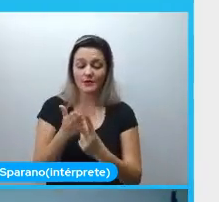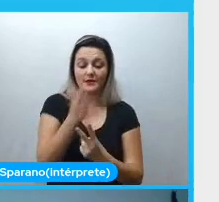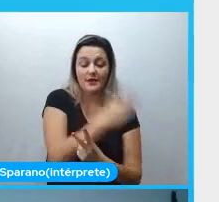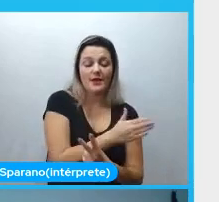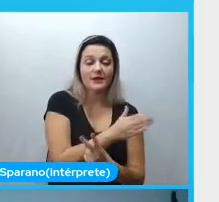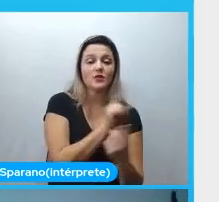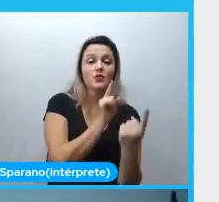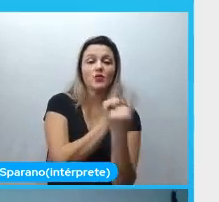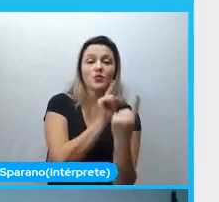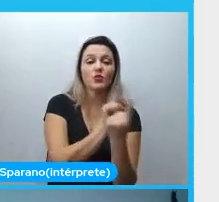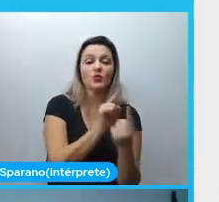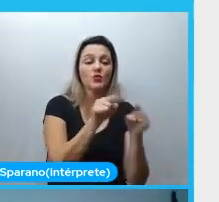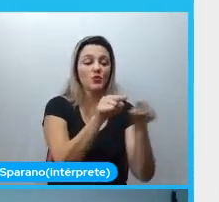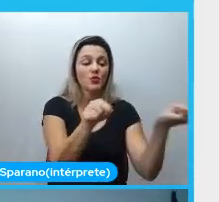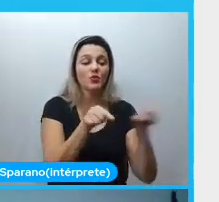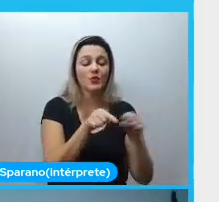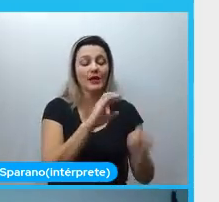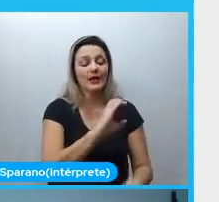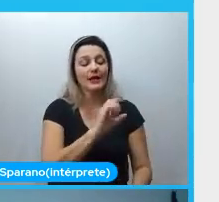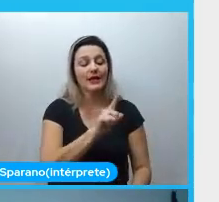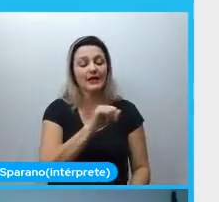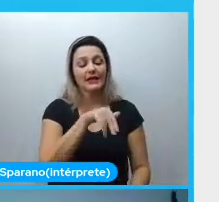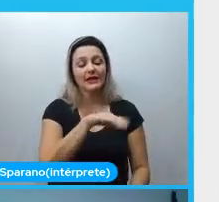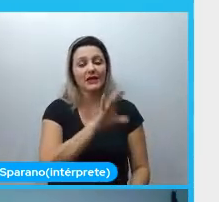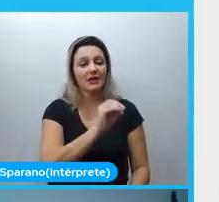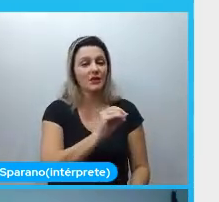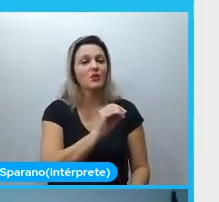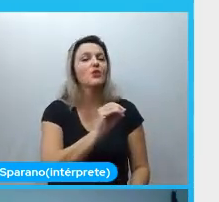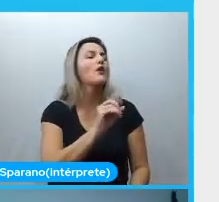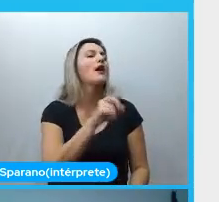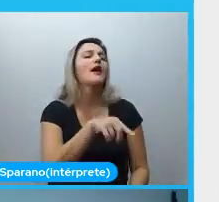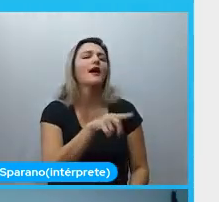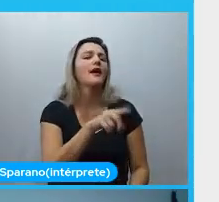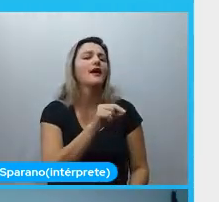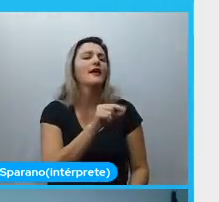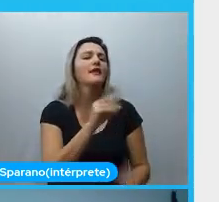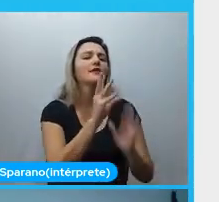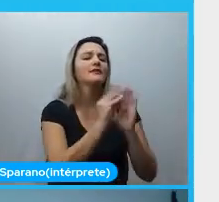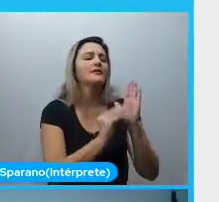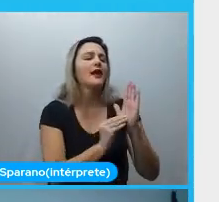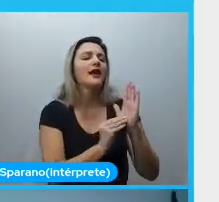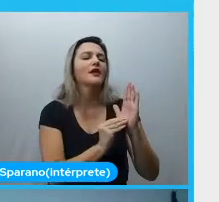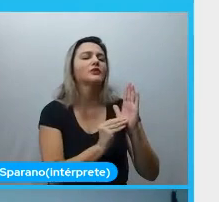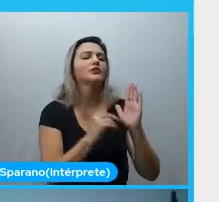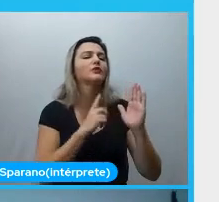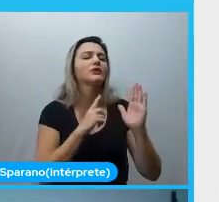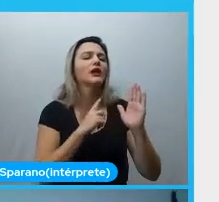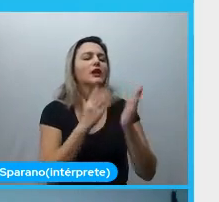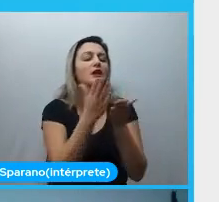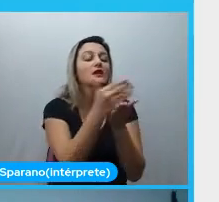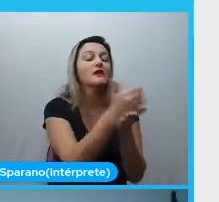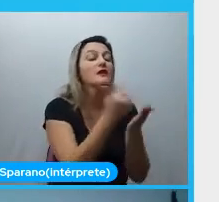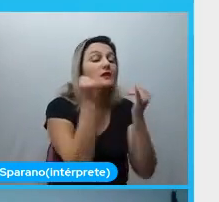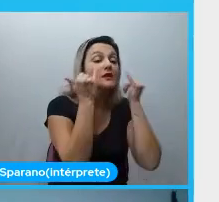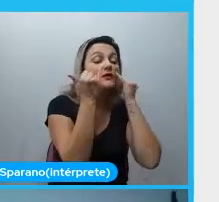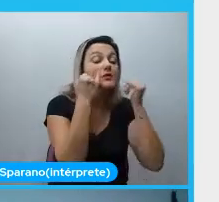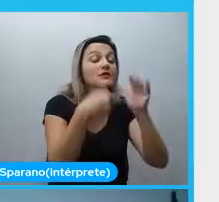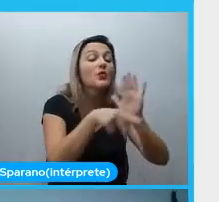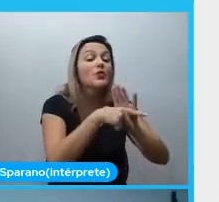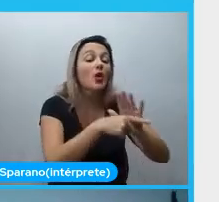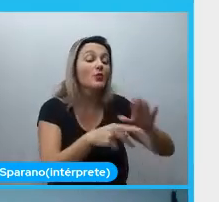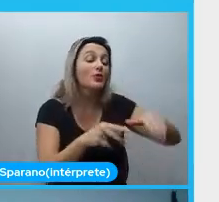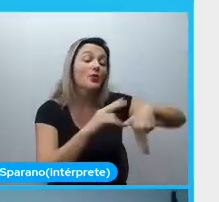Os dados clínicos são aqueles dados que são gerados normalmente ali no prontuário do paciente, são dados que são